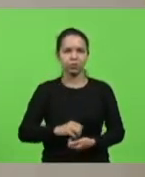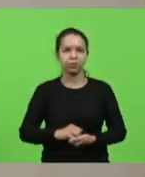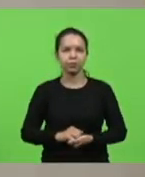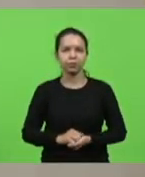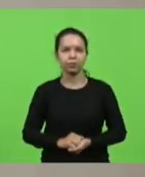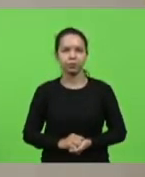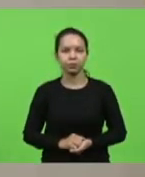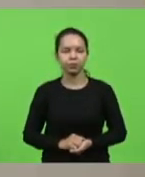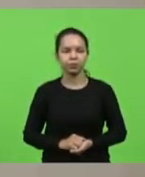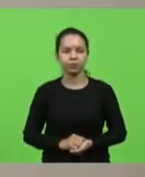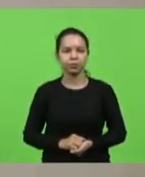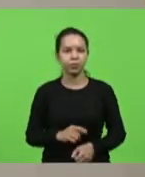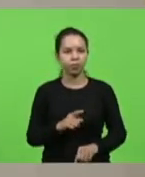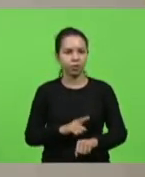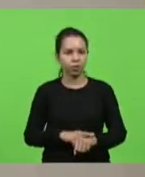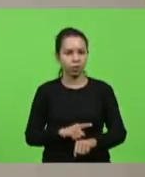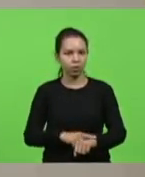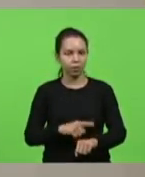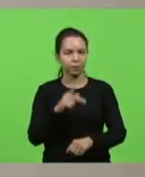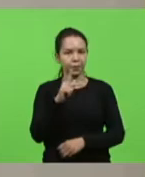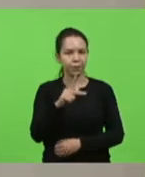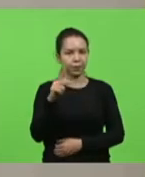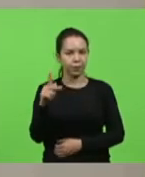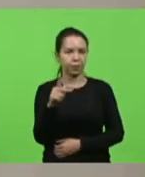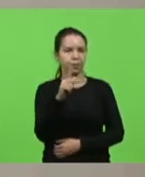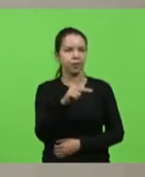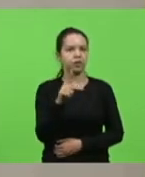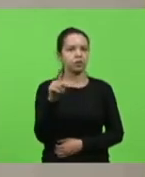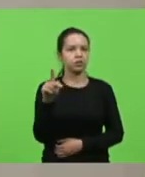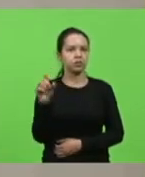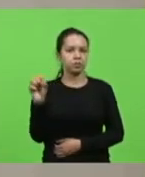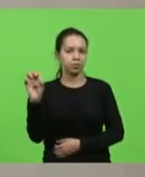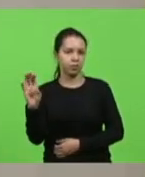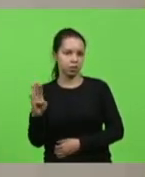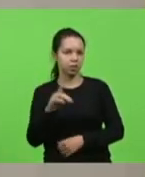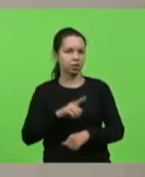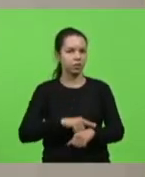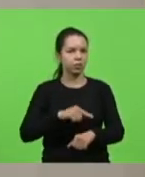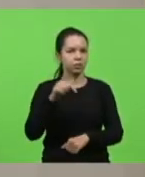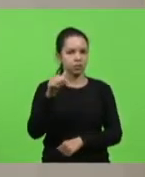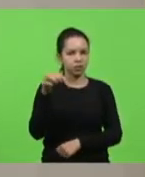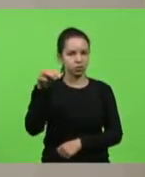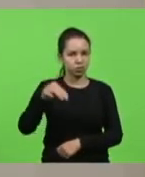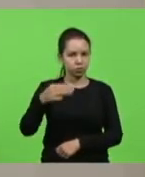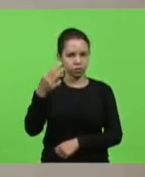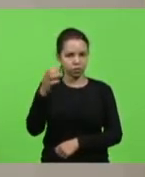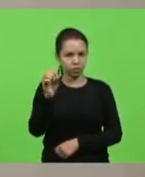O próximo horário pertence ao bloco PP-PSB, tempo de 7 minutos e 30 segundos.